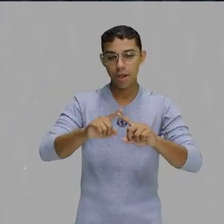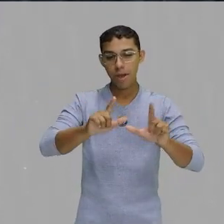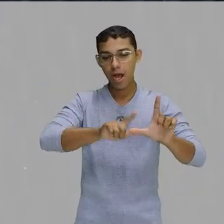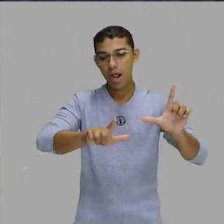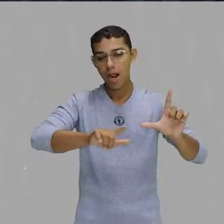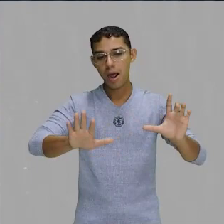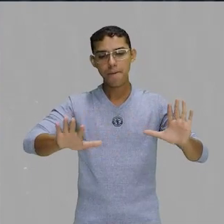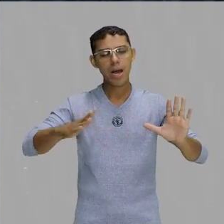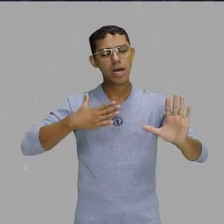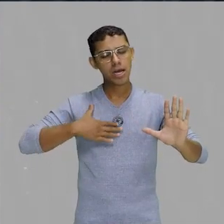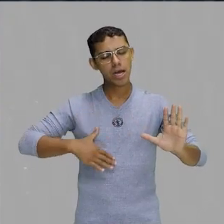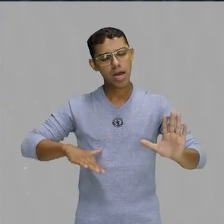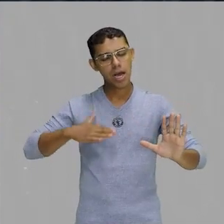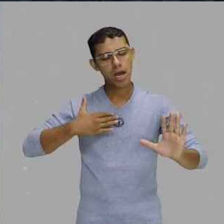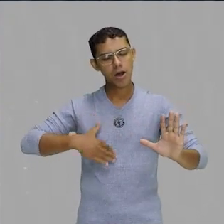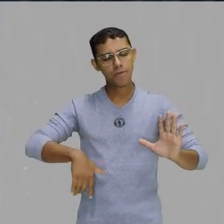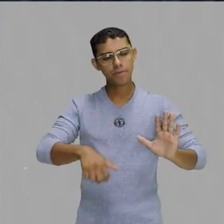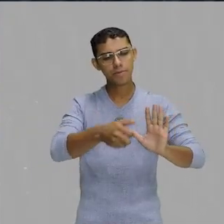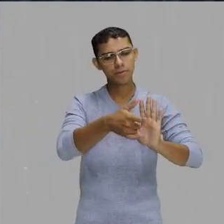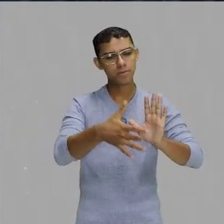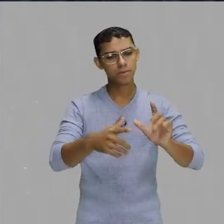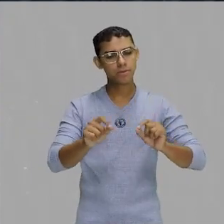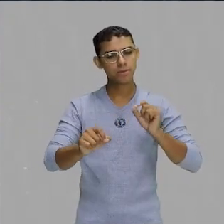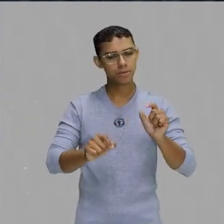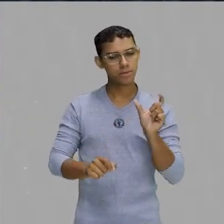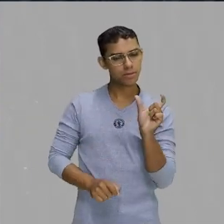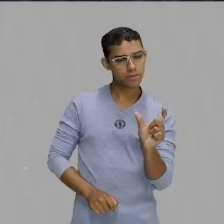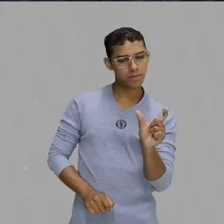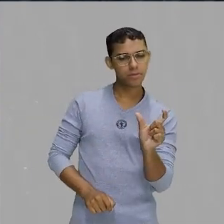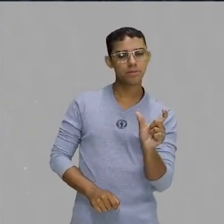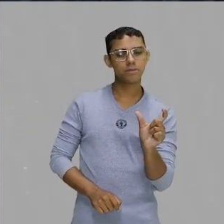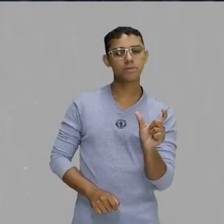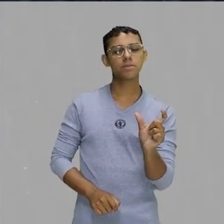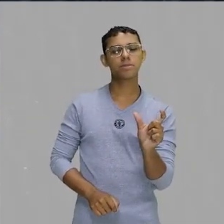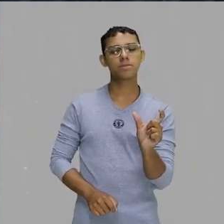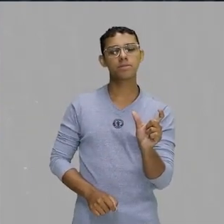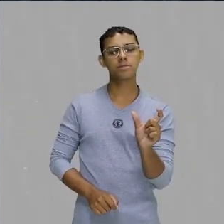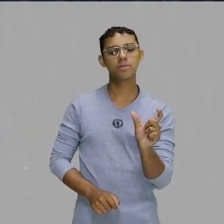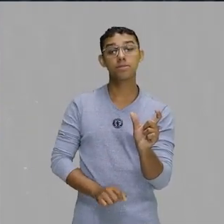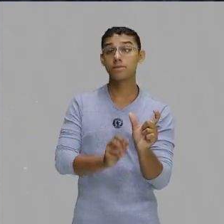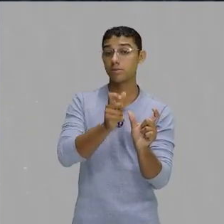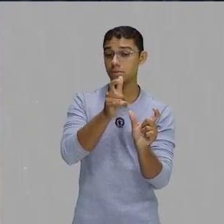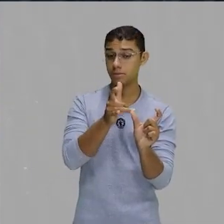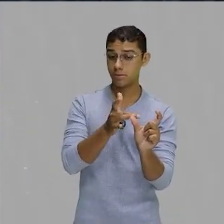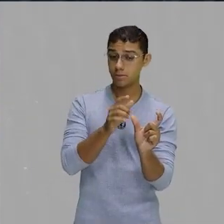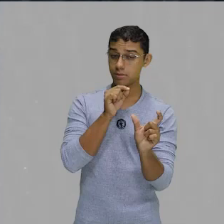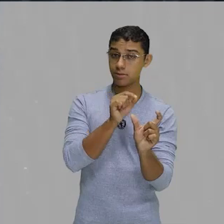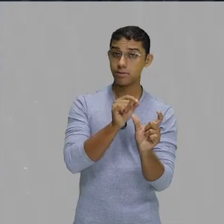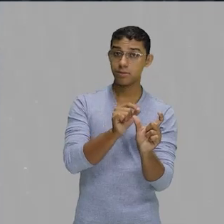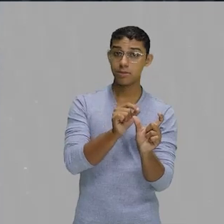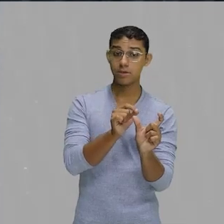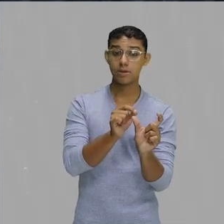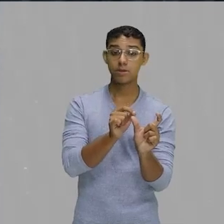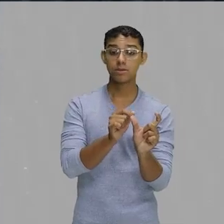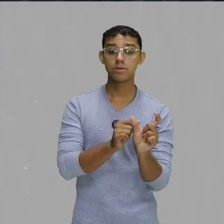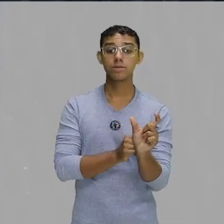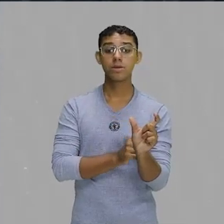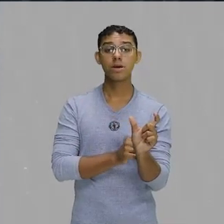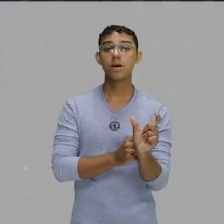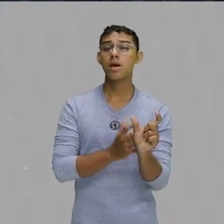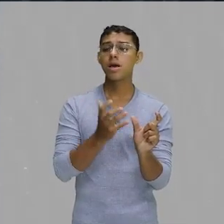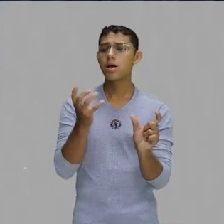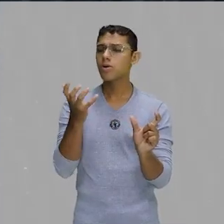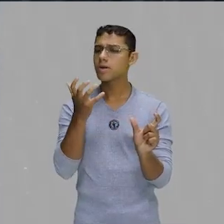pouco mais suave, embora ela fale aqui embaixo. Quiero desnudarte a besos despacito, quero te desnudar com